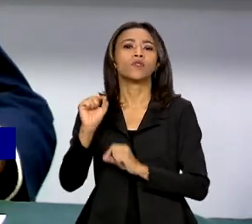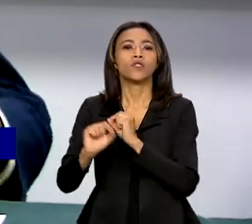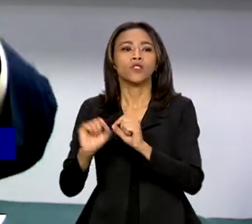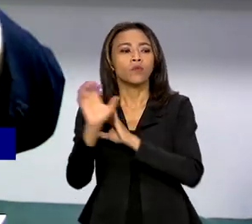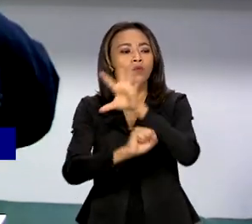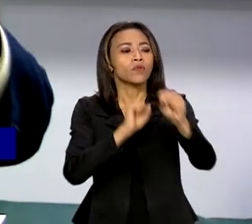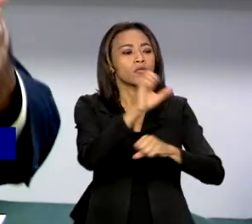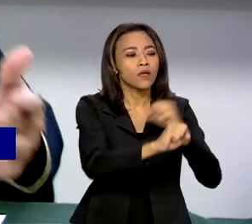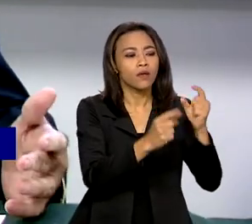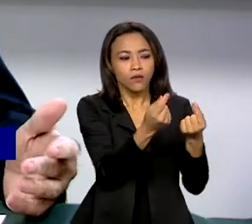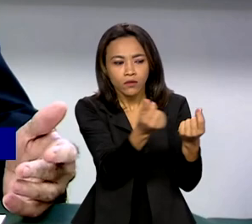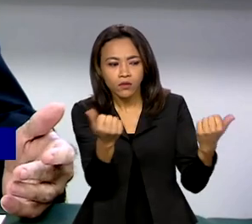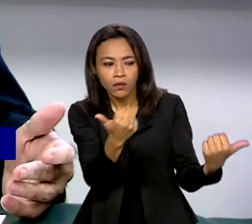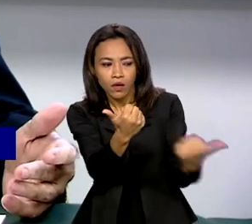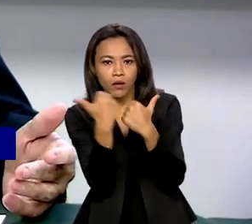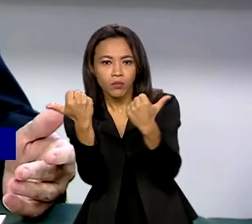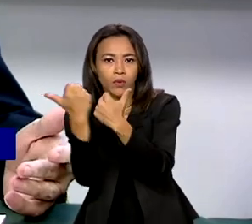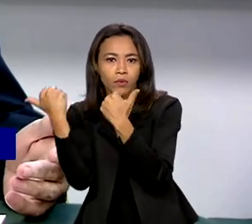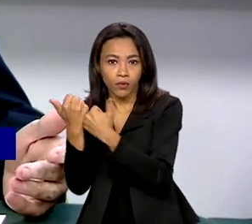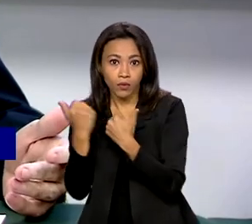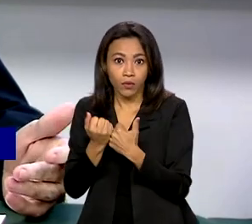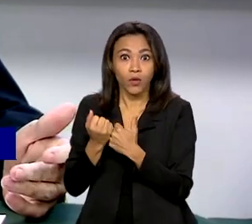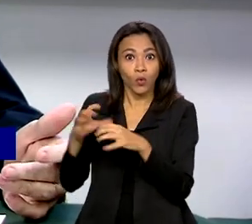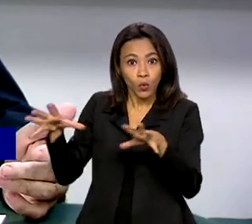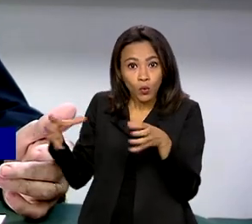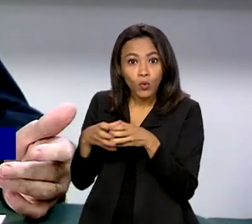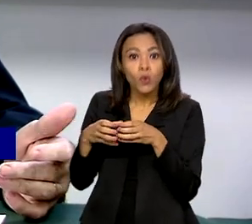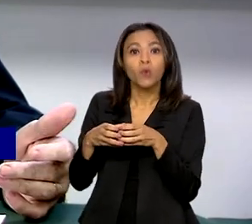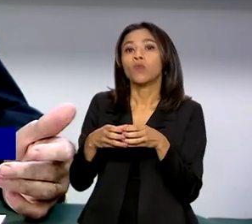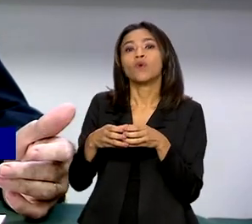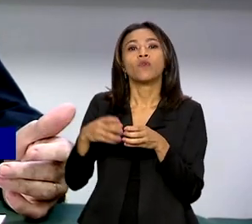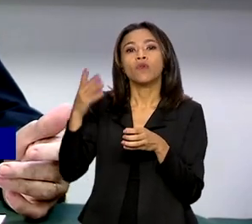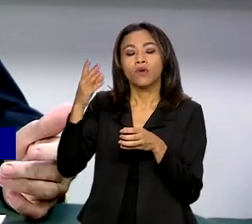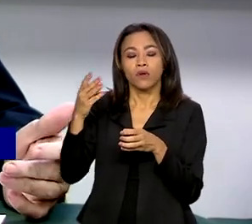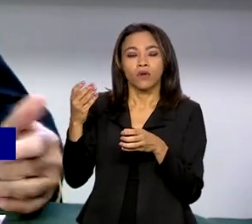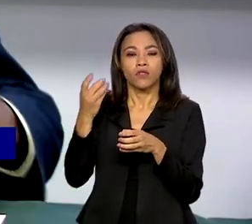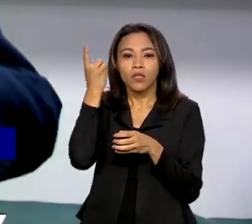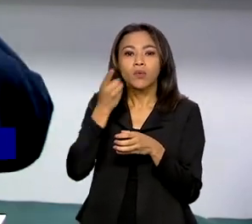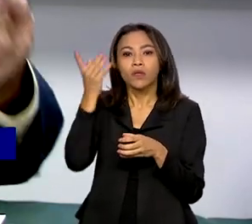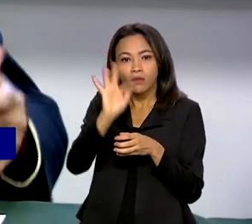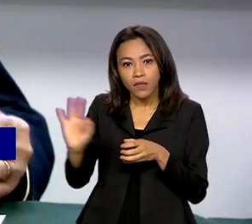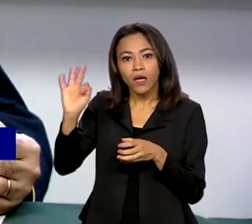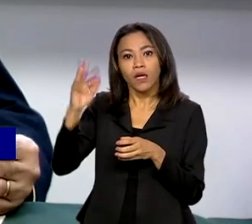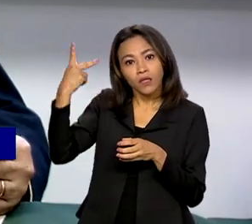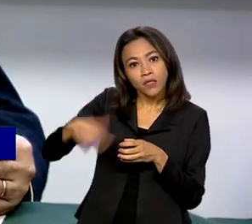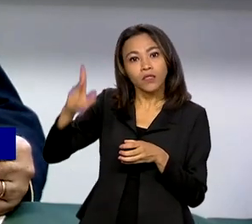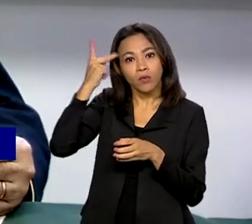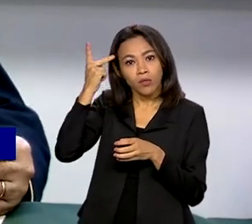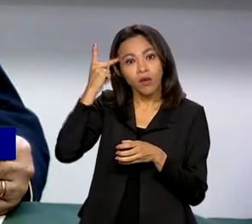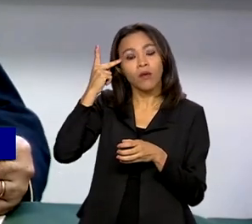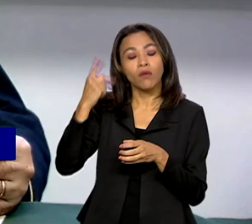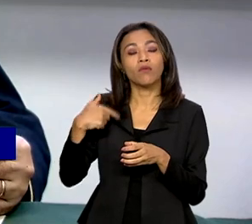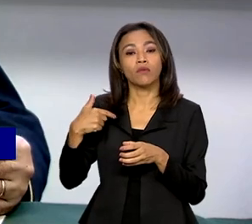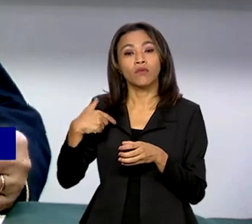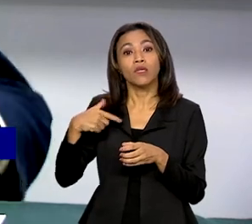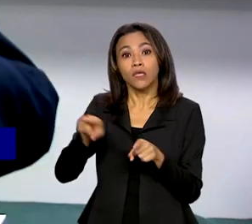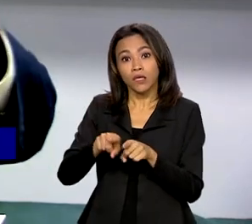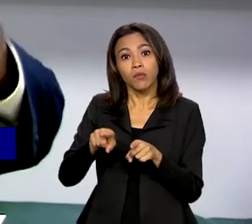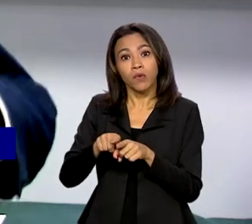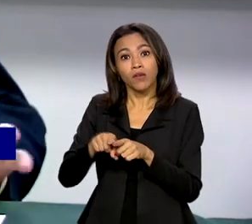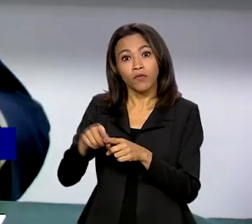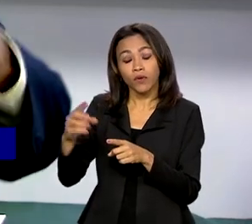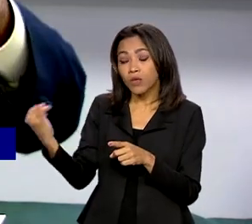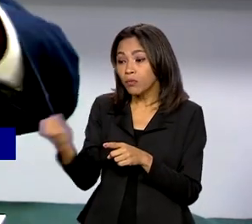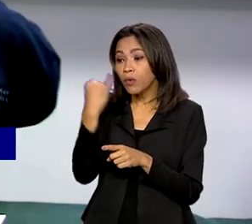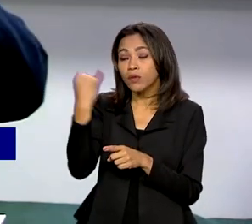buscar apoio. E aí a bancada paulista, federal paulista, e alguns deputados da região foram